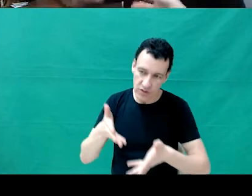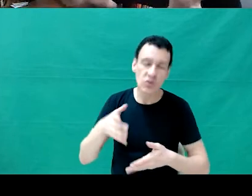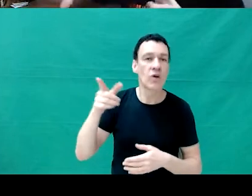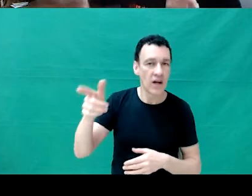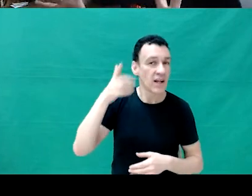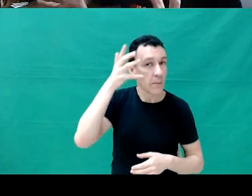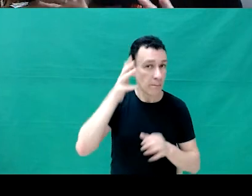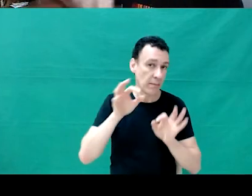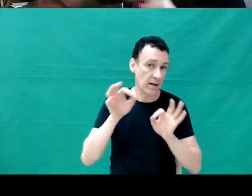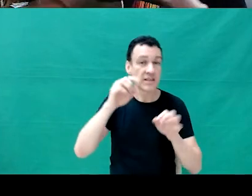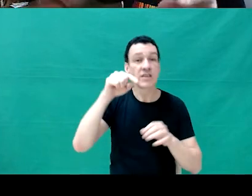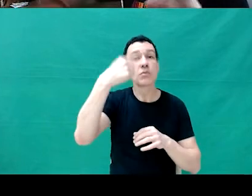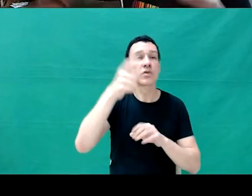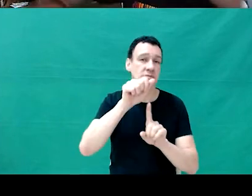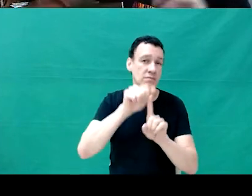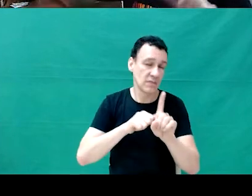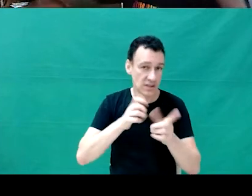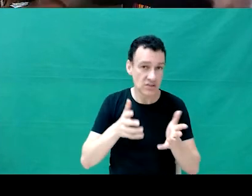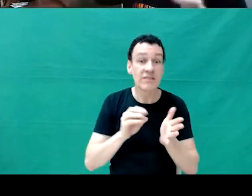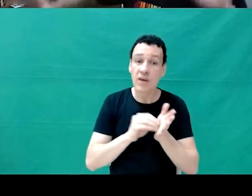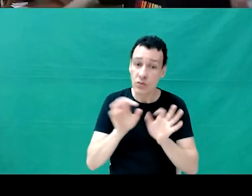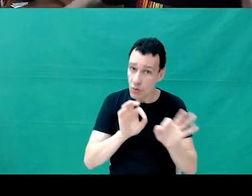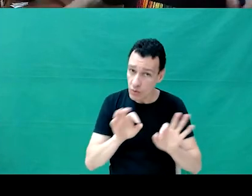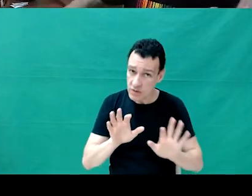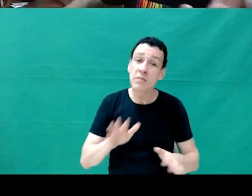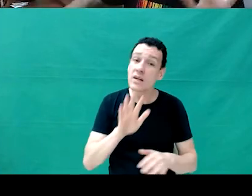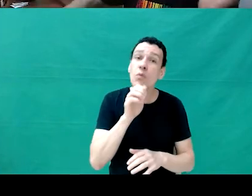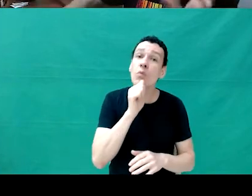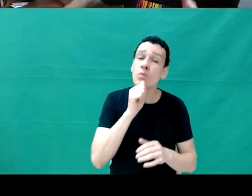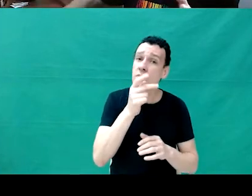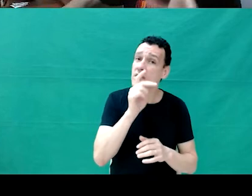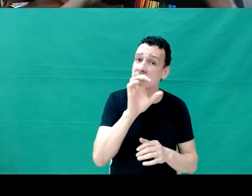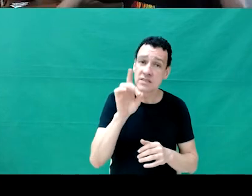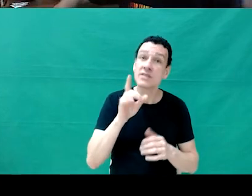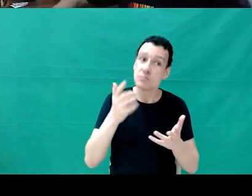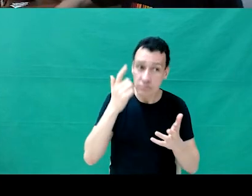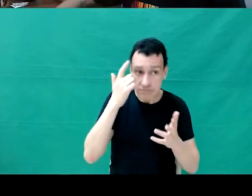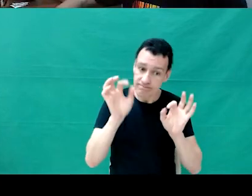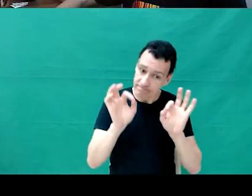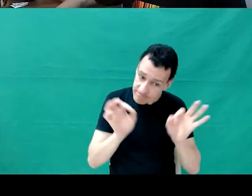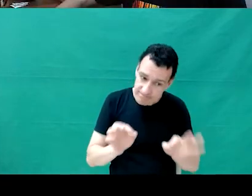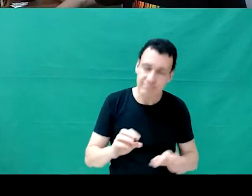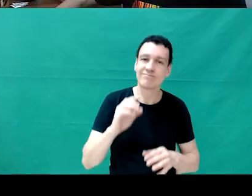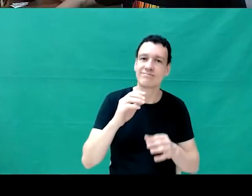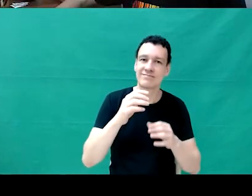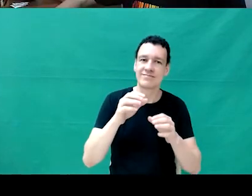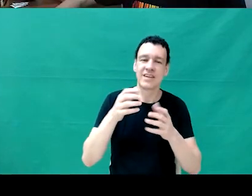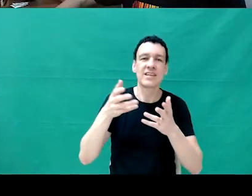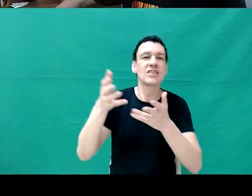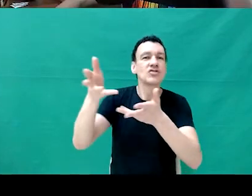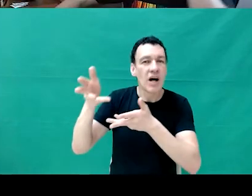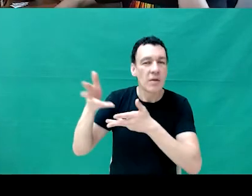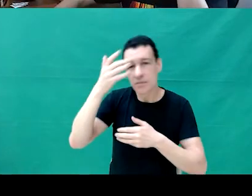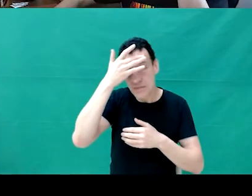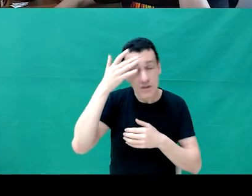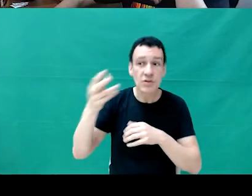mês. A gente ainda está organizando isso, mas é um pouco de exemplos de ações externas que a gente pode trazer. Buscar vozes que a